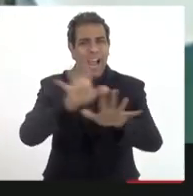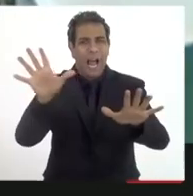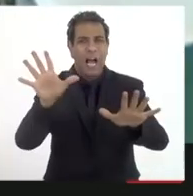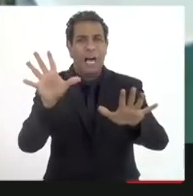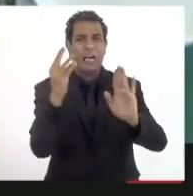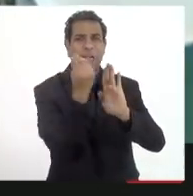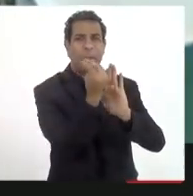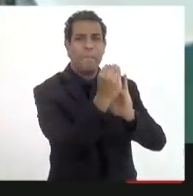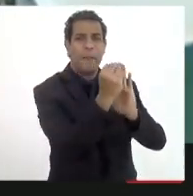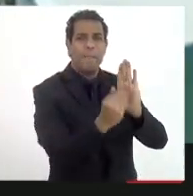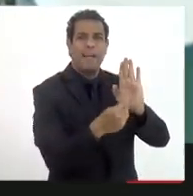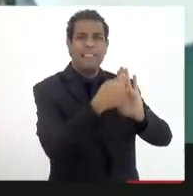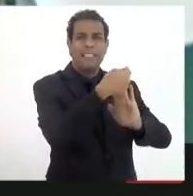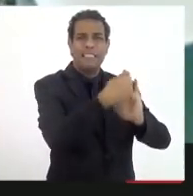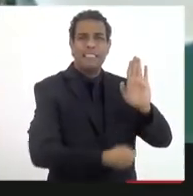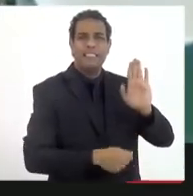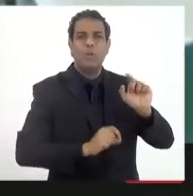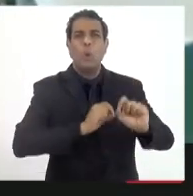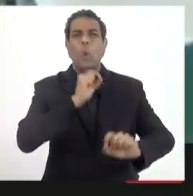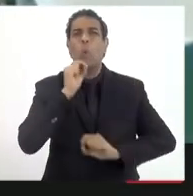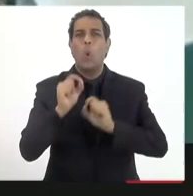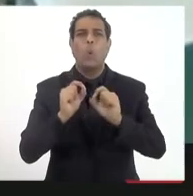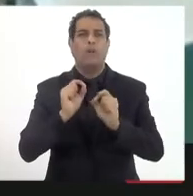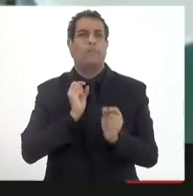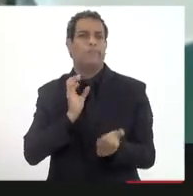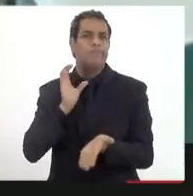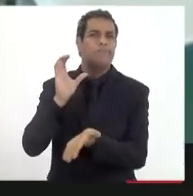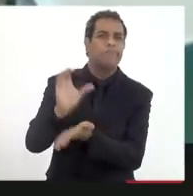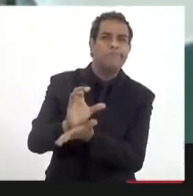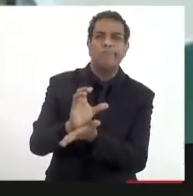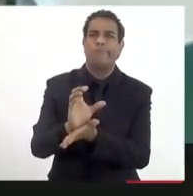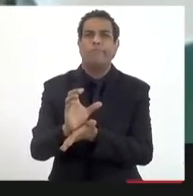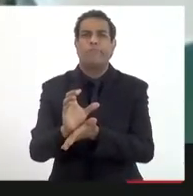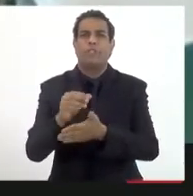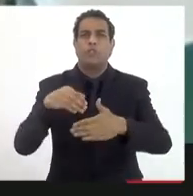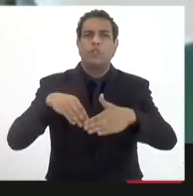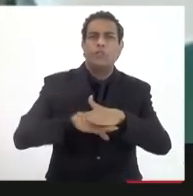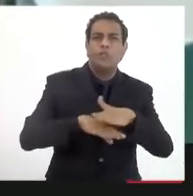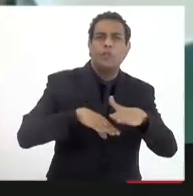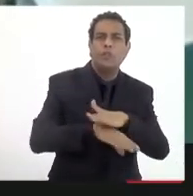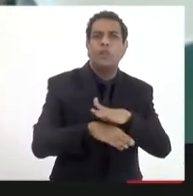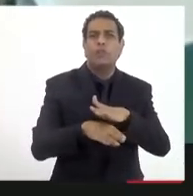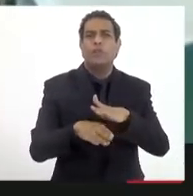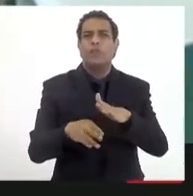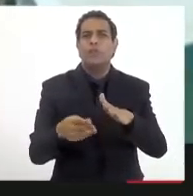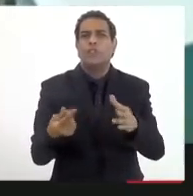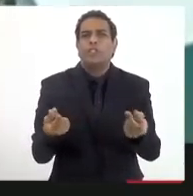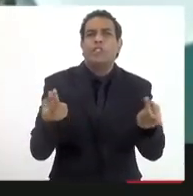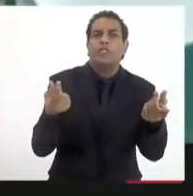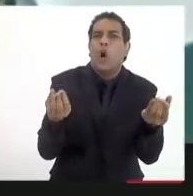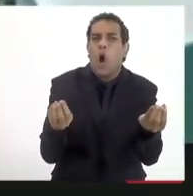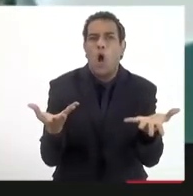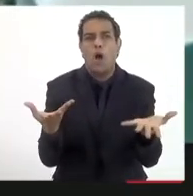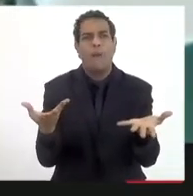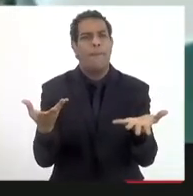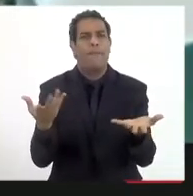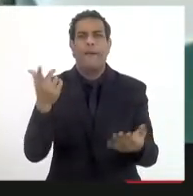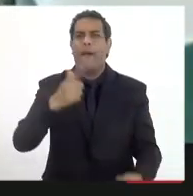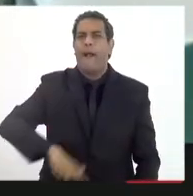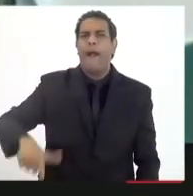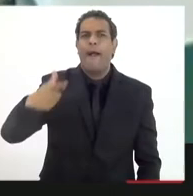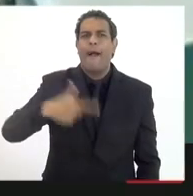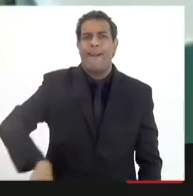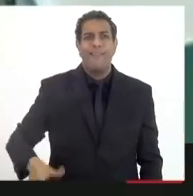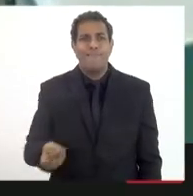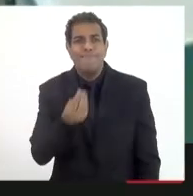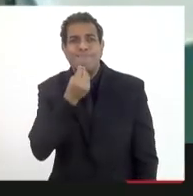do ponto de vista do que são os investimentos. porque, senão, a gente vai cair numa redundância muito grande. Já